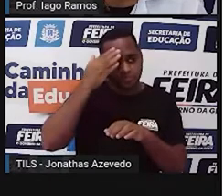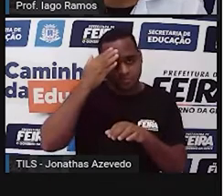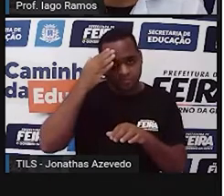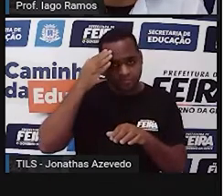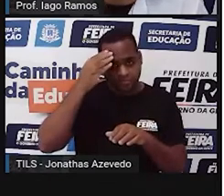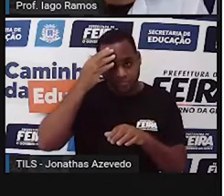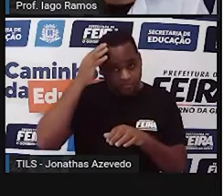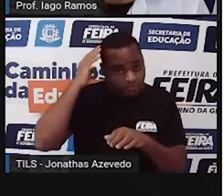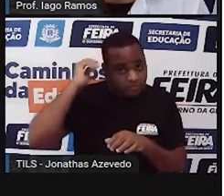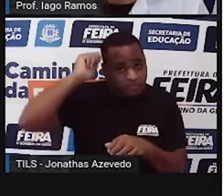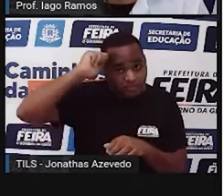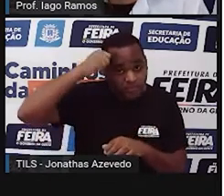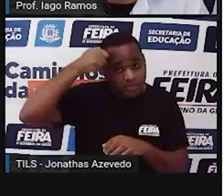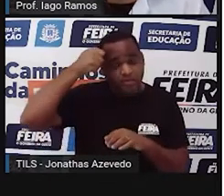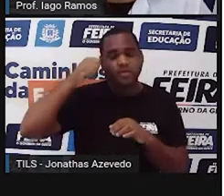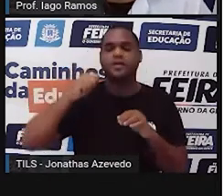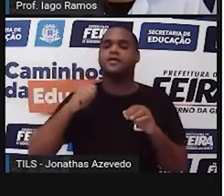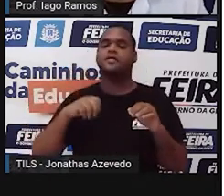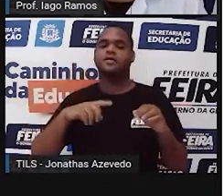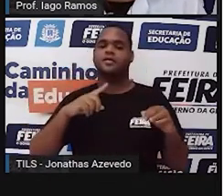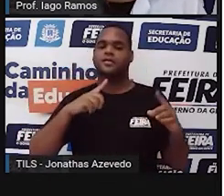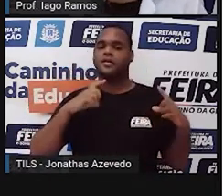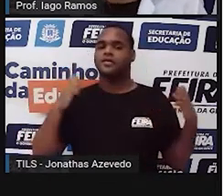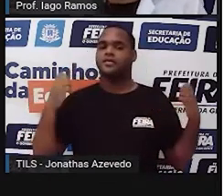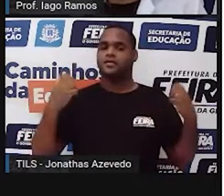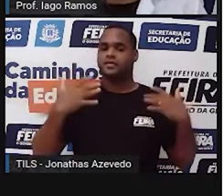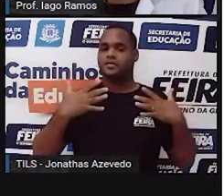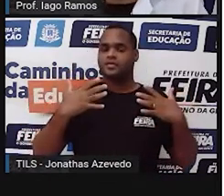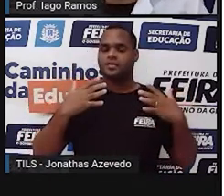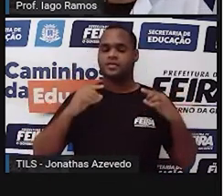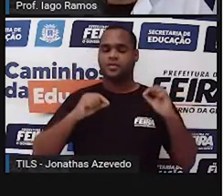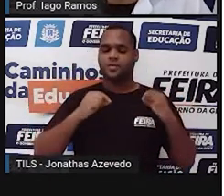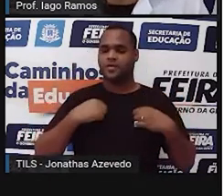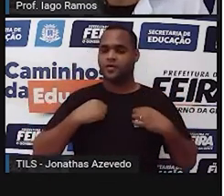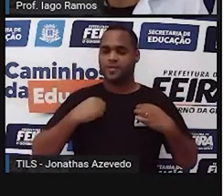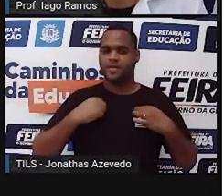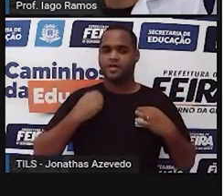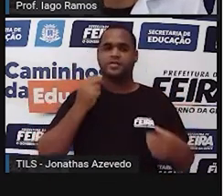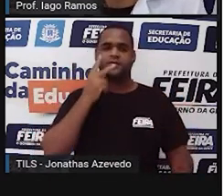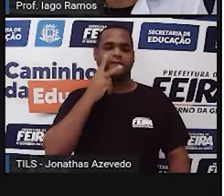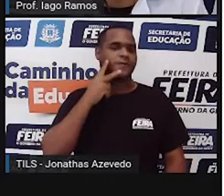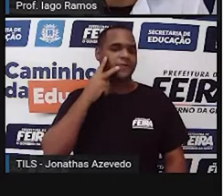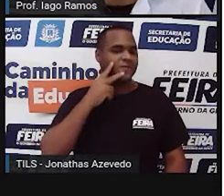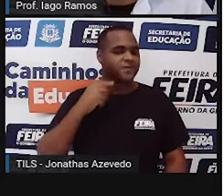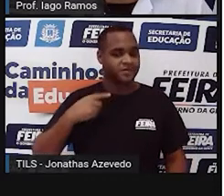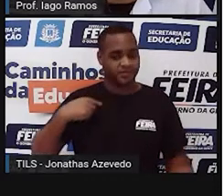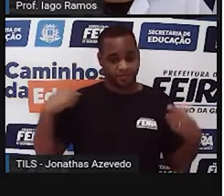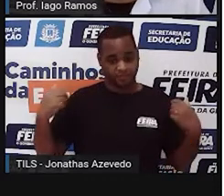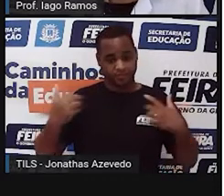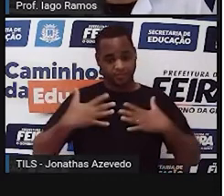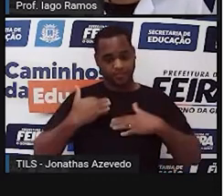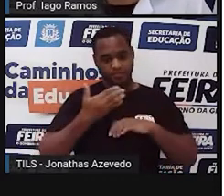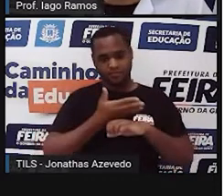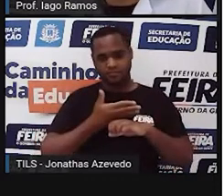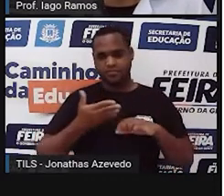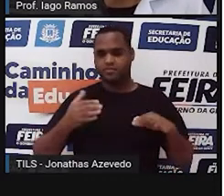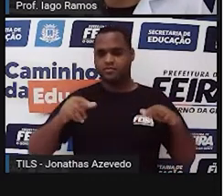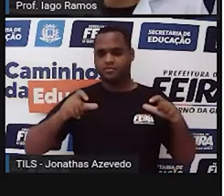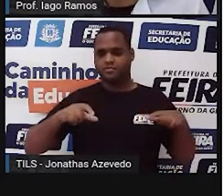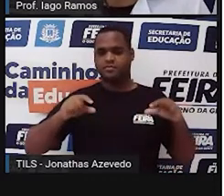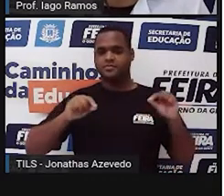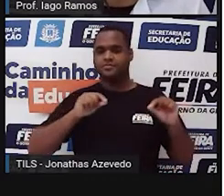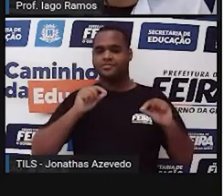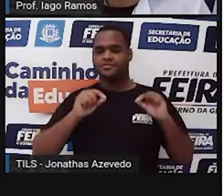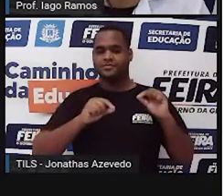preto, agora estou vestindo uma camisa vinho e por cima um jaleco branco. E um pouquinho aqui do local,